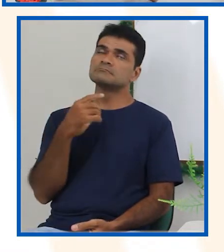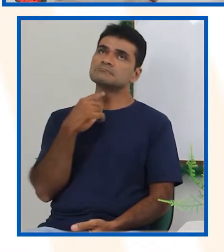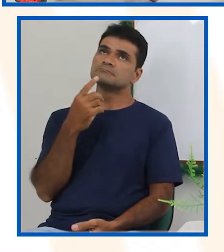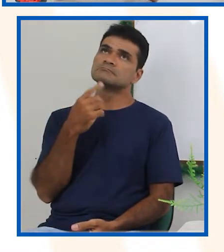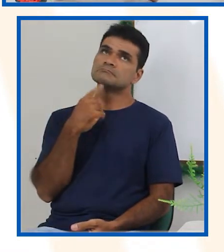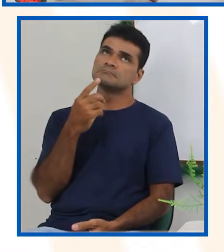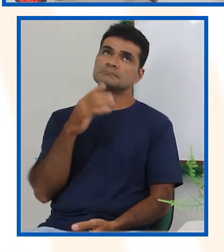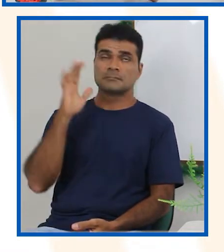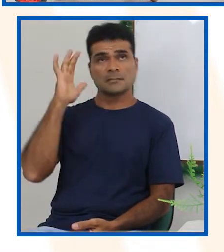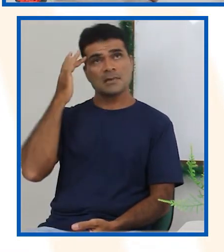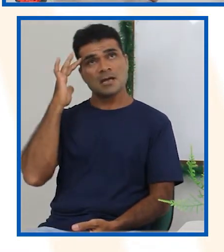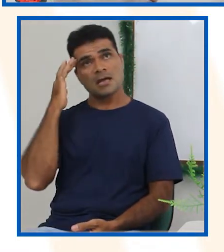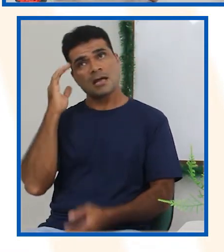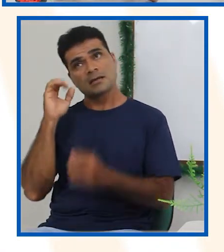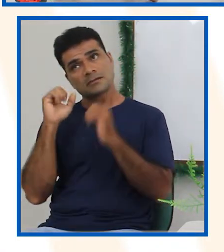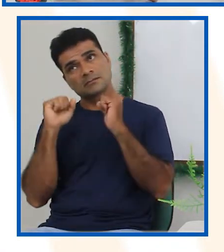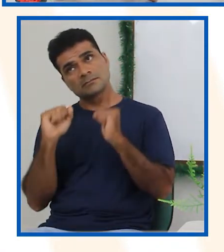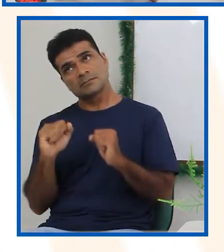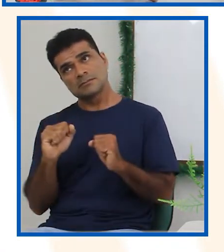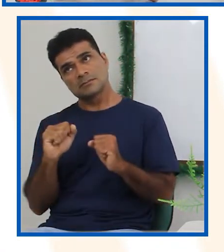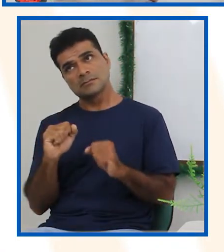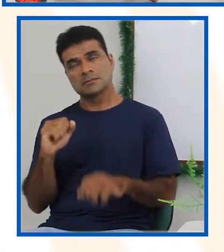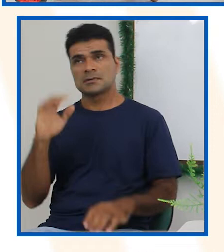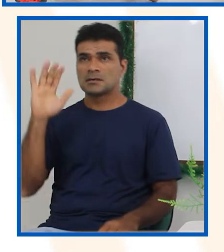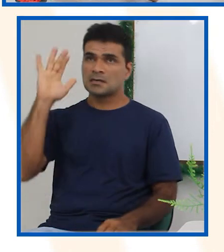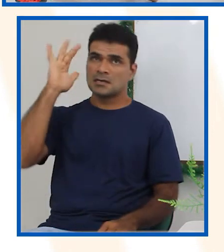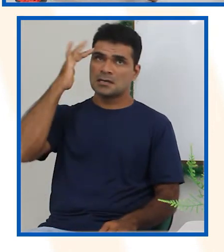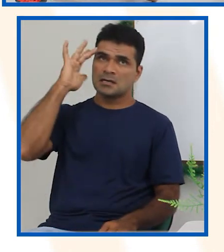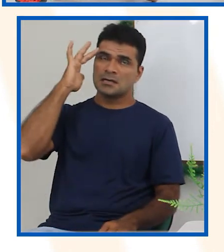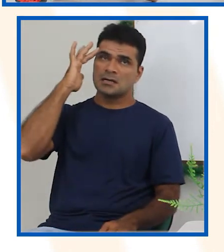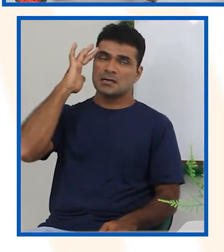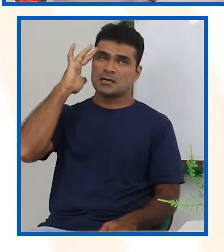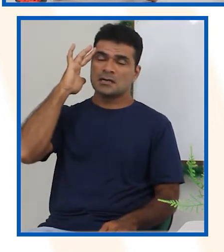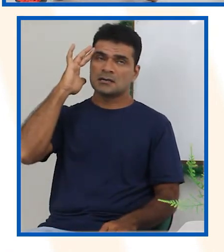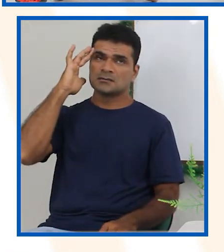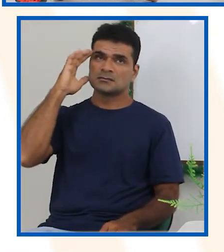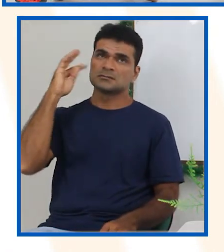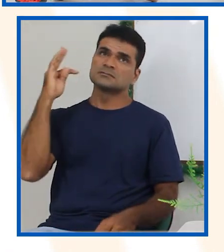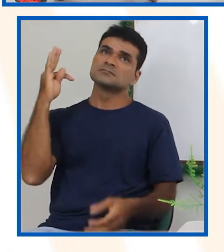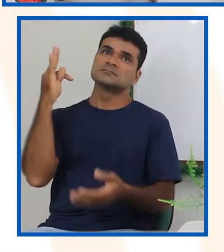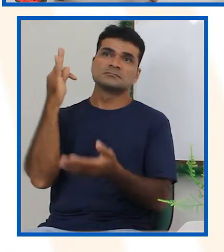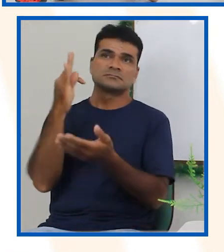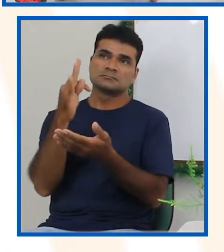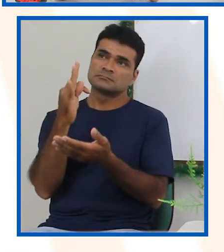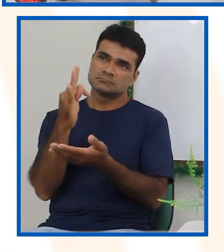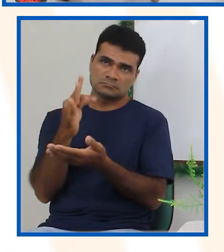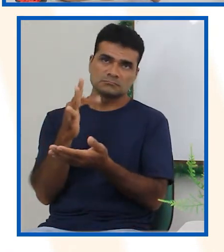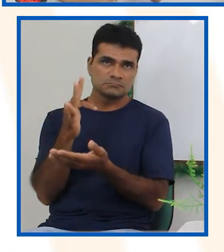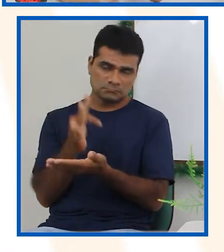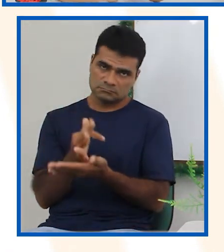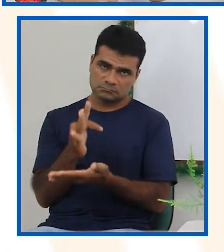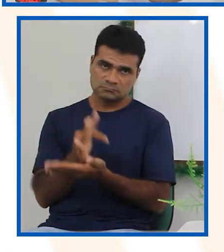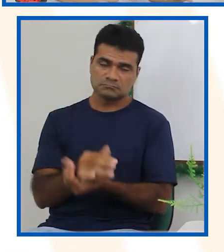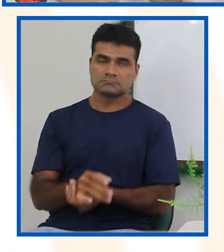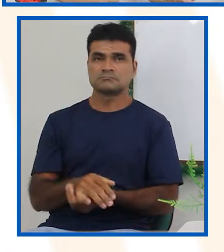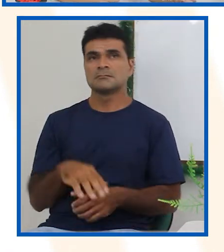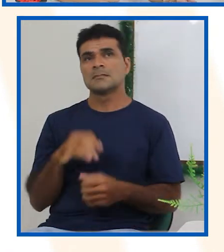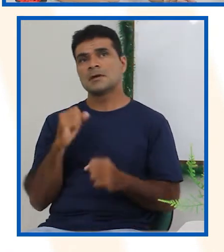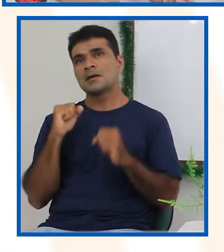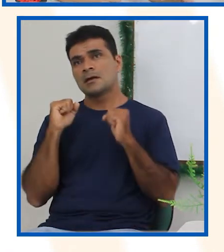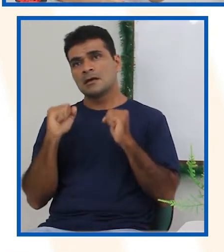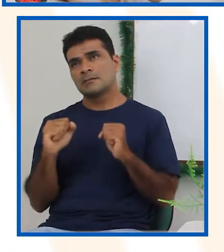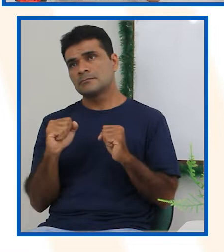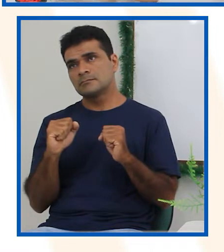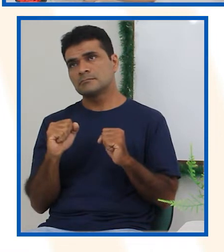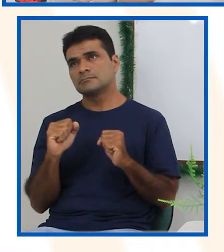Talvez aconteça. Sim, por quê? Porque pode ser que alguém fique doente, pode ser que fure